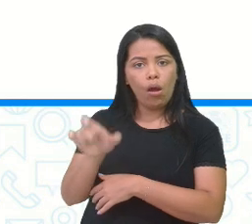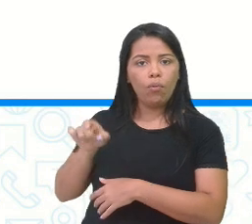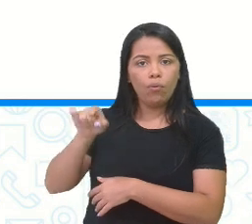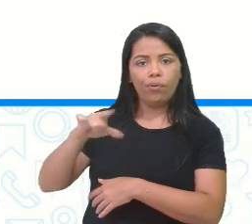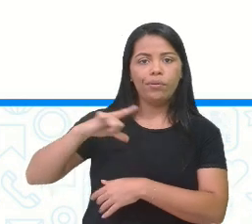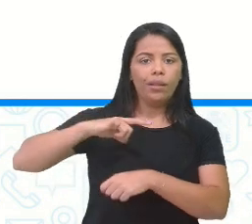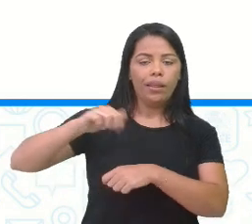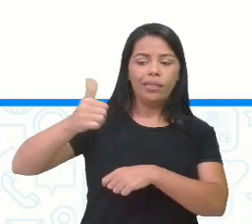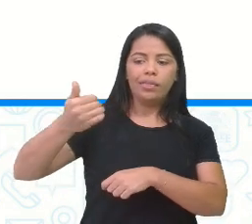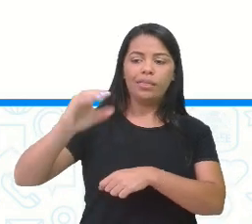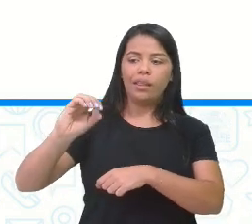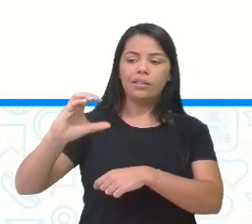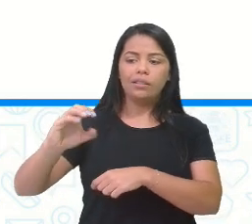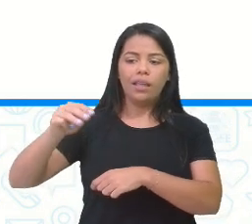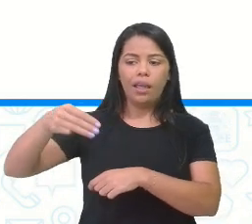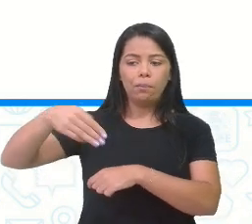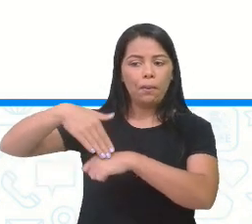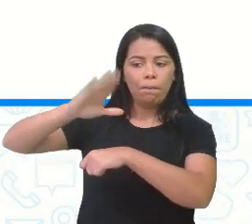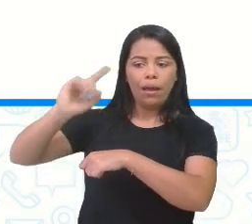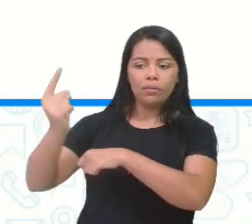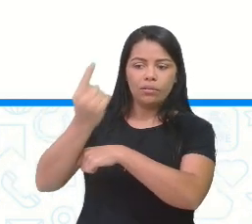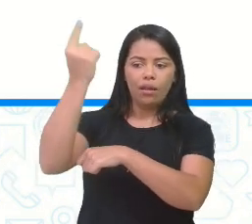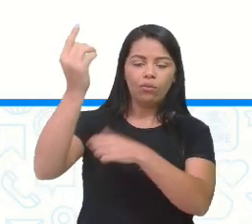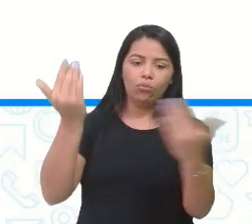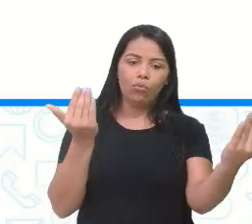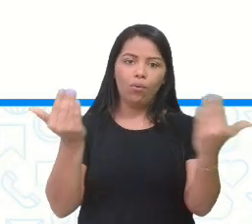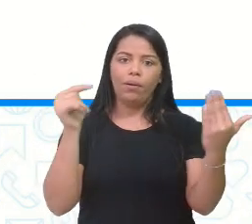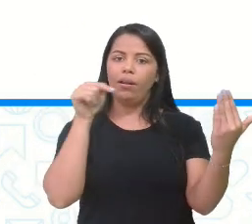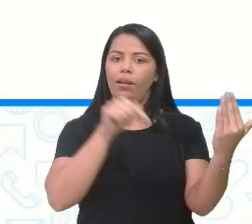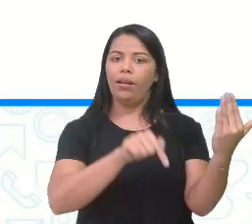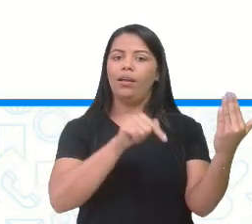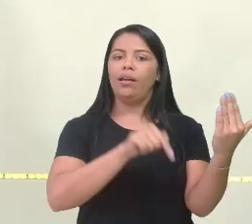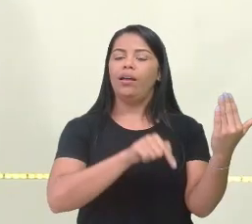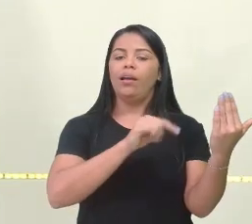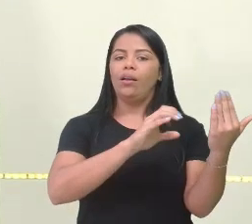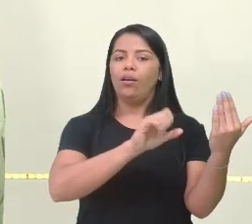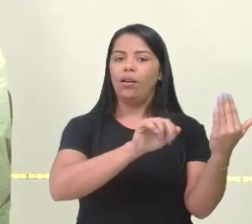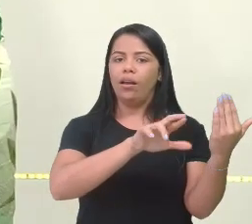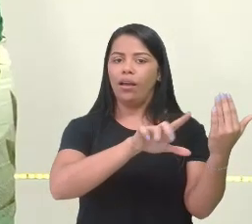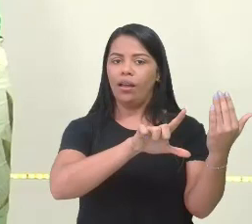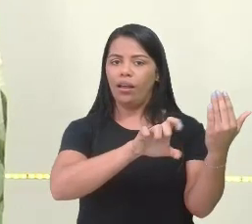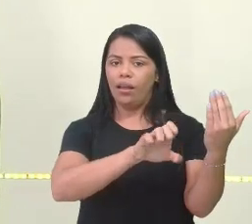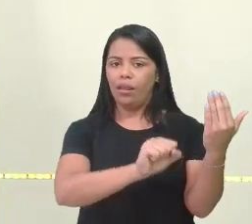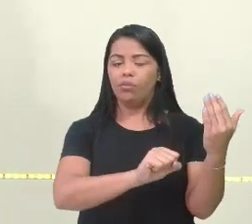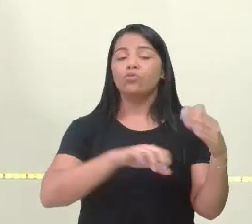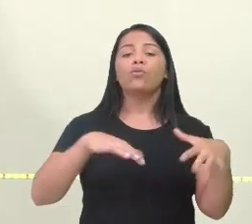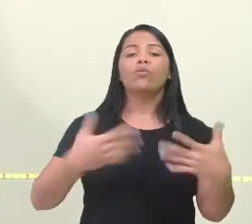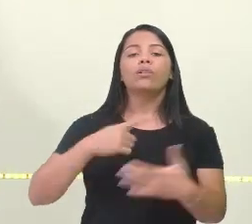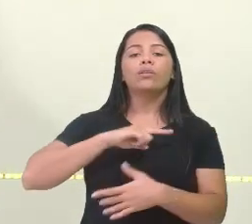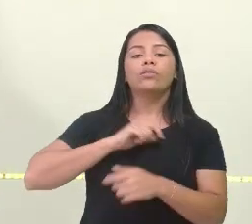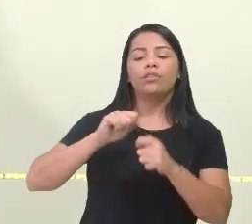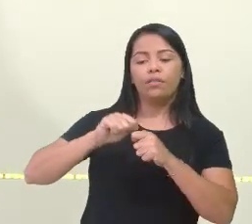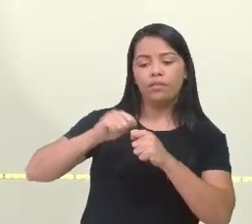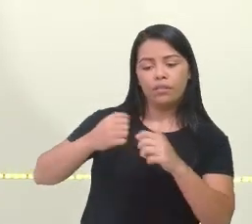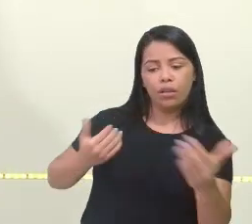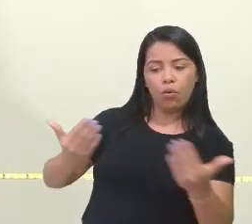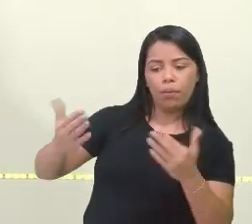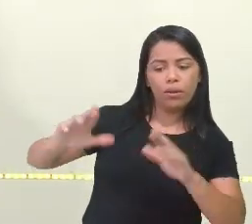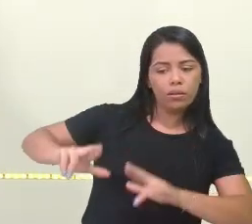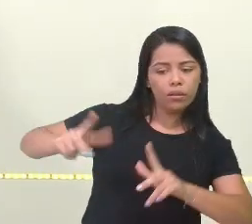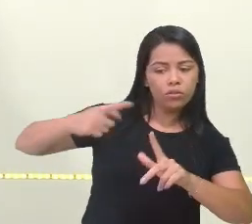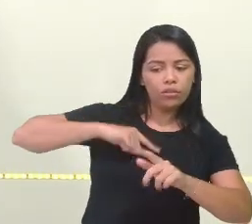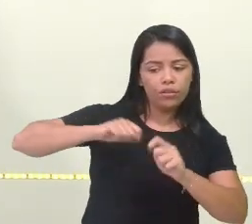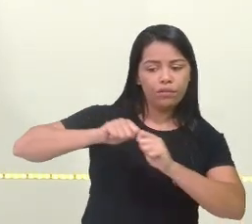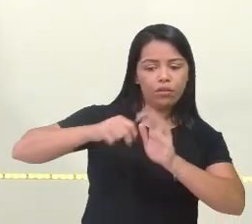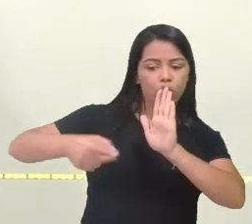centímetros a mais. Conseguiram entender aí? Quando está se perguntando a diferença, a gente faz aí